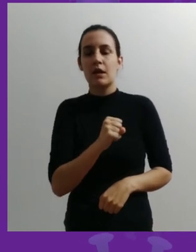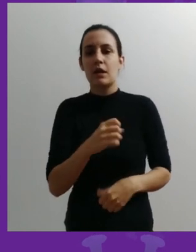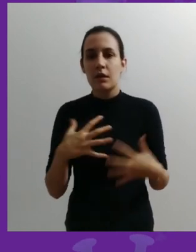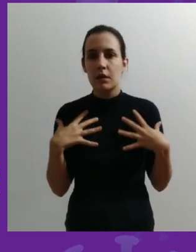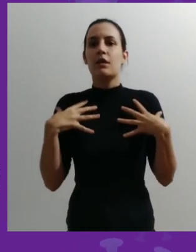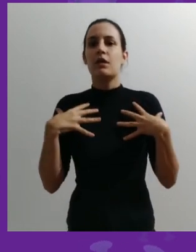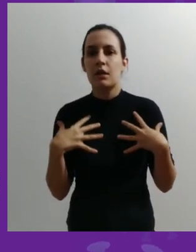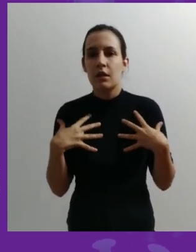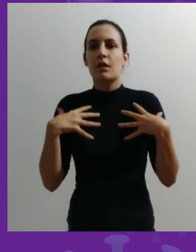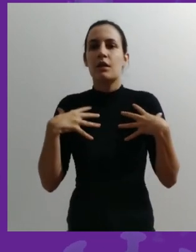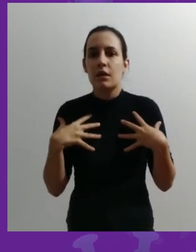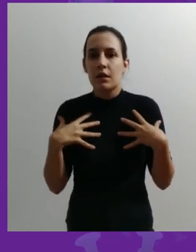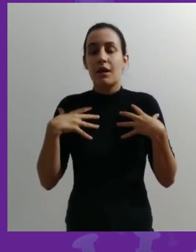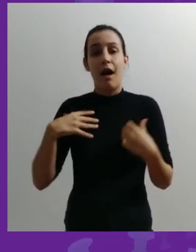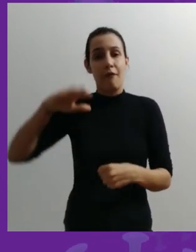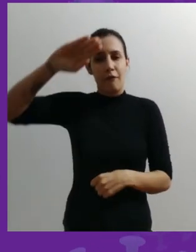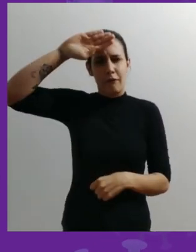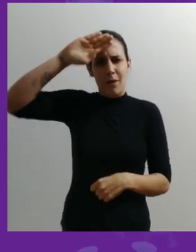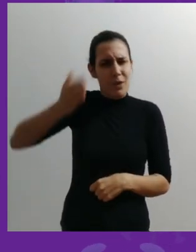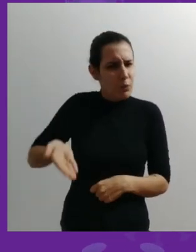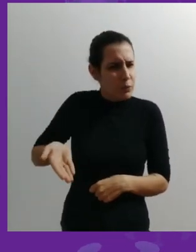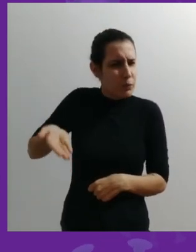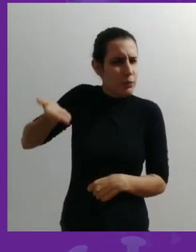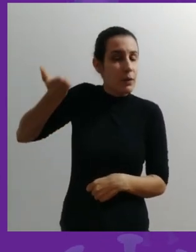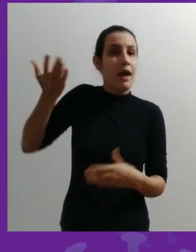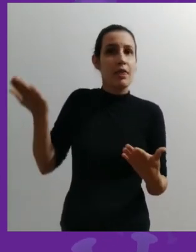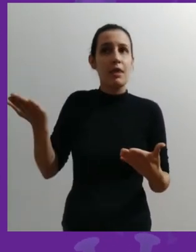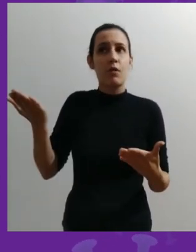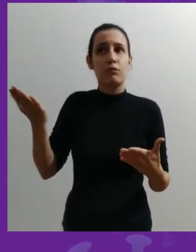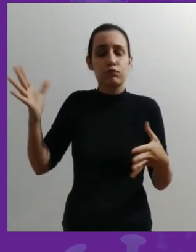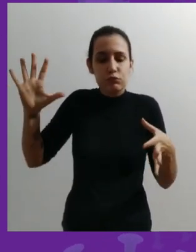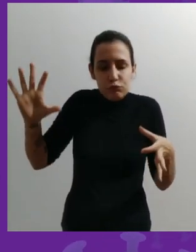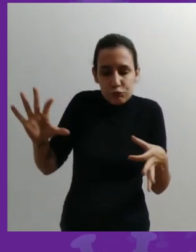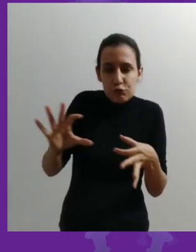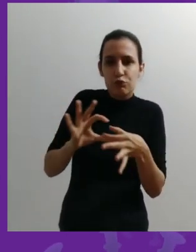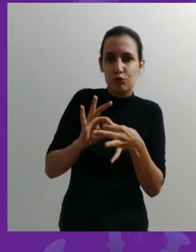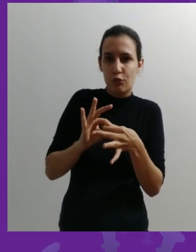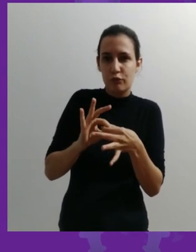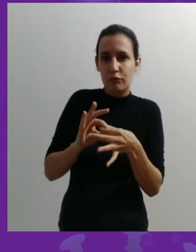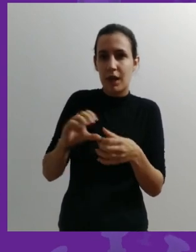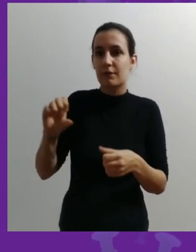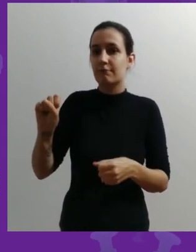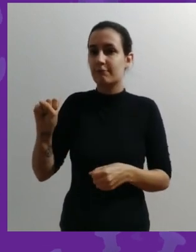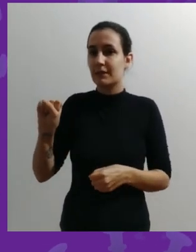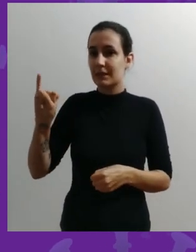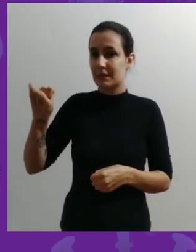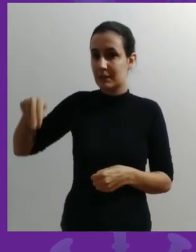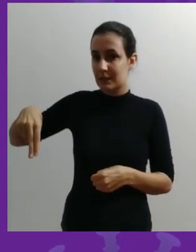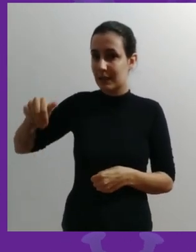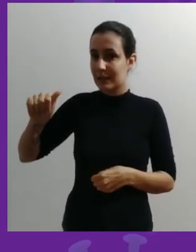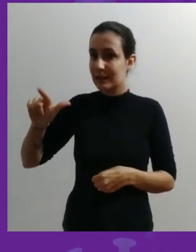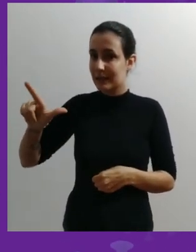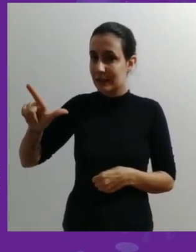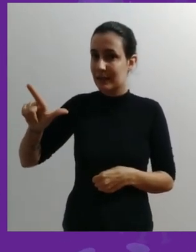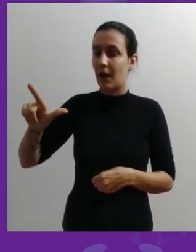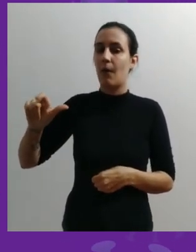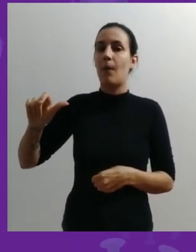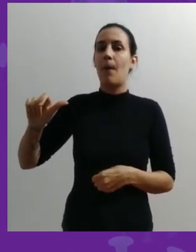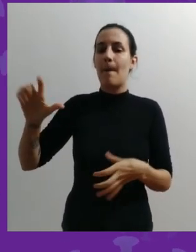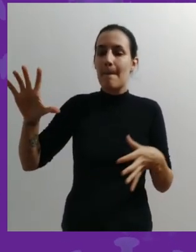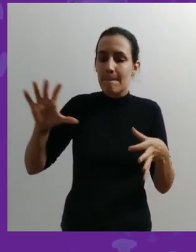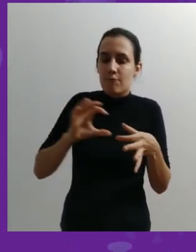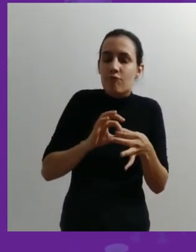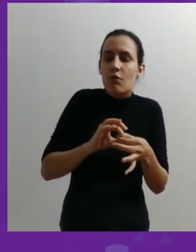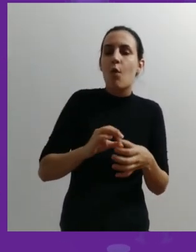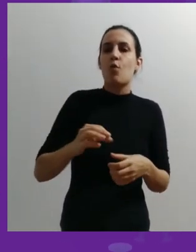acelerada, a febre alta. Então quando eu junto esses sinais mais o sintoma de indisposição, por exemplo,